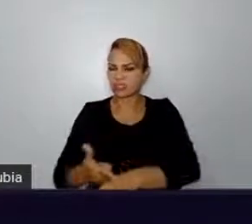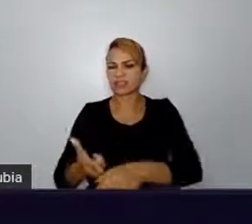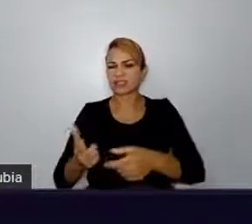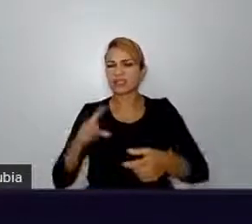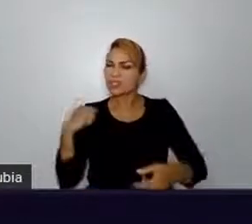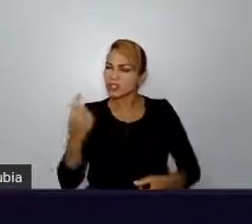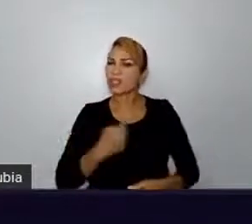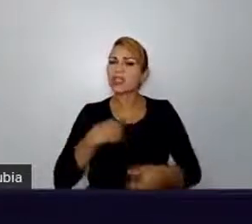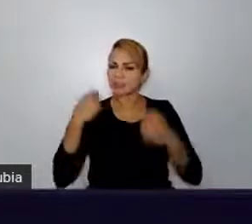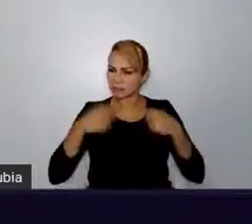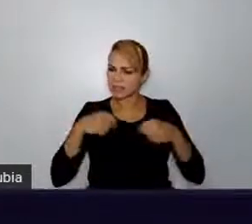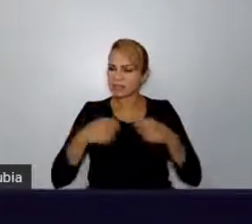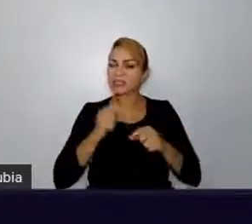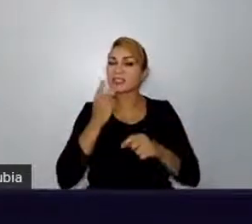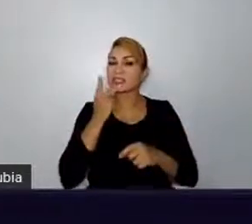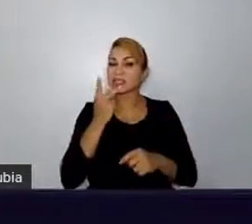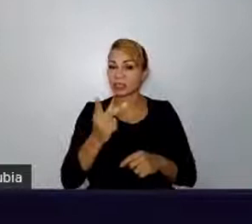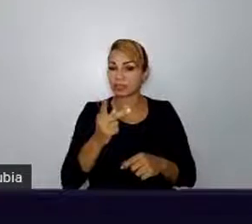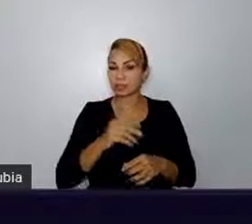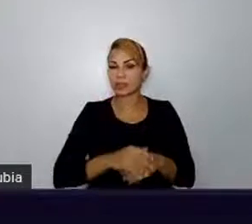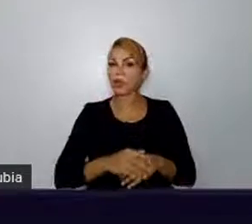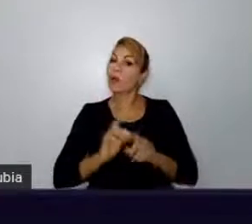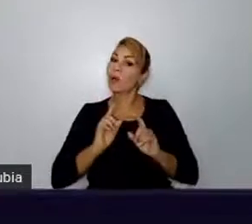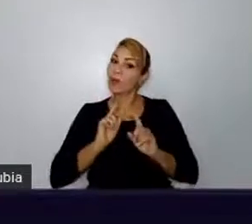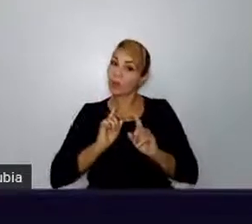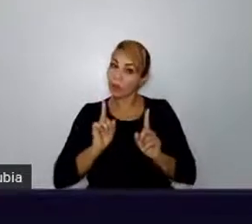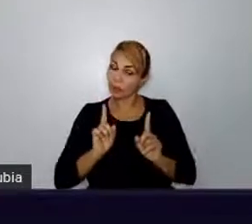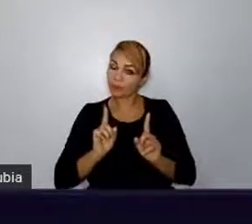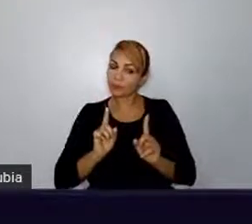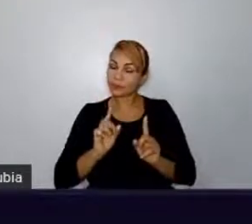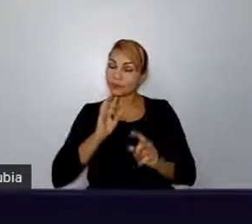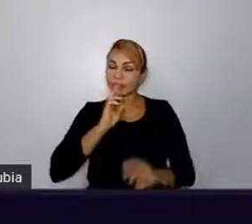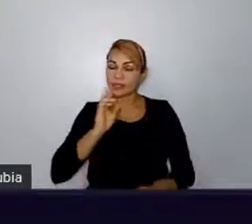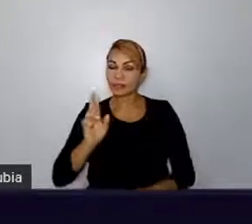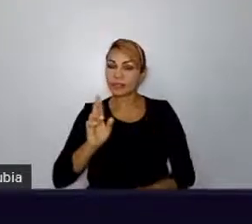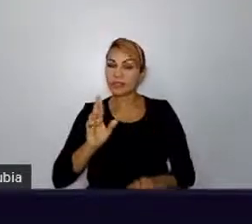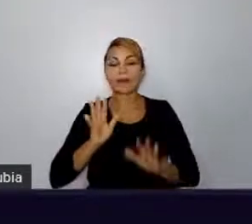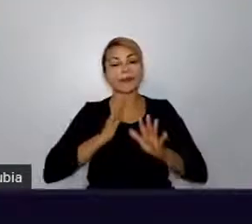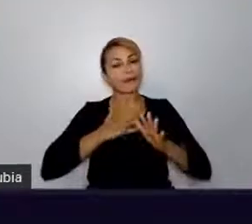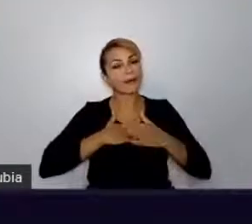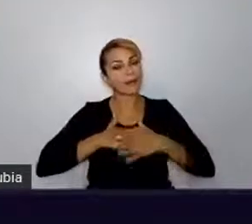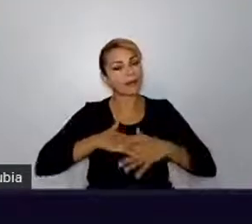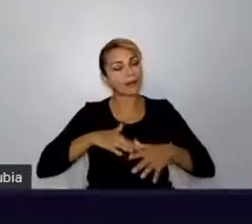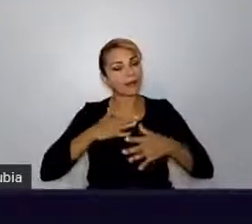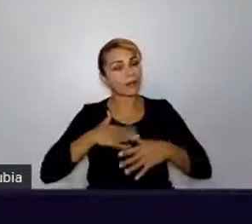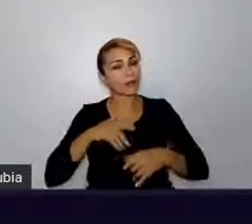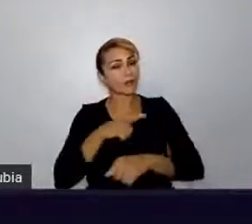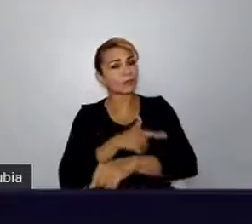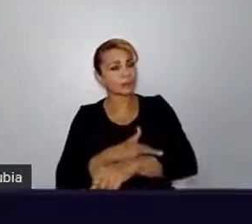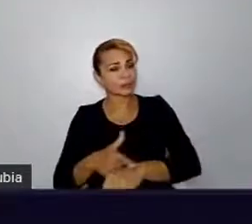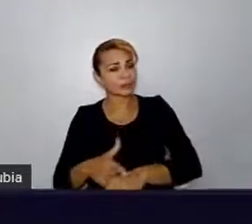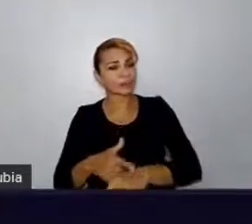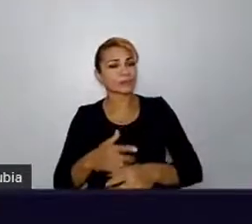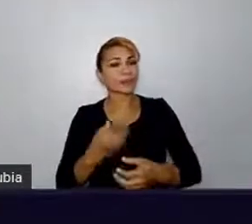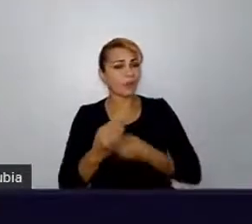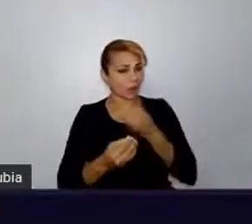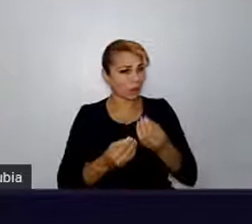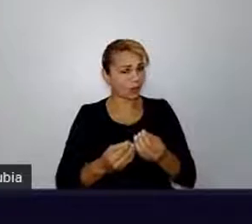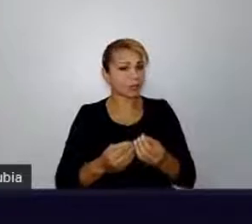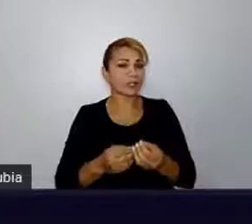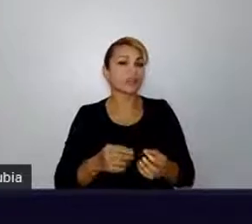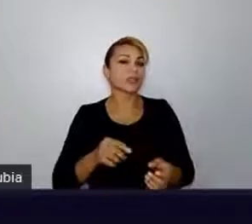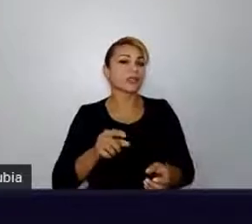dizer, tipo, olha, a maneira com que você está falando fez com que eu me sentisse mal. gente está tentando ter uma conversa educada.